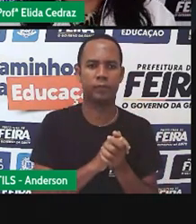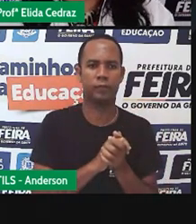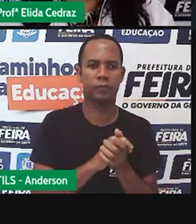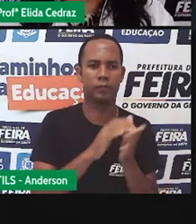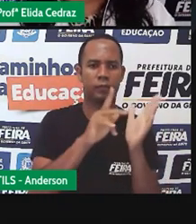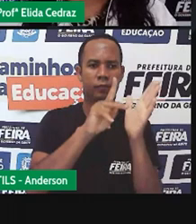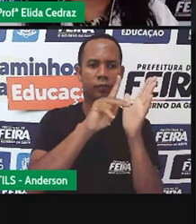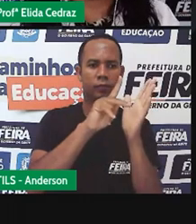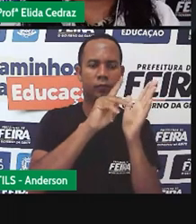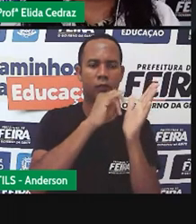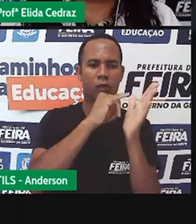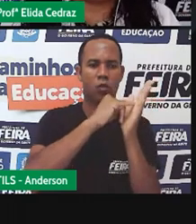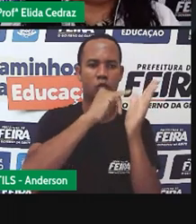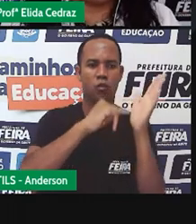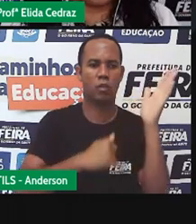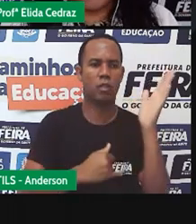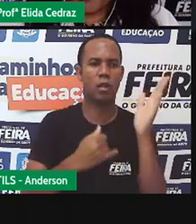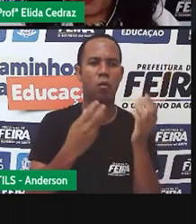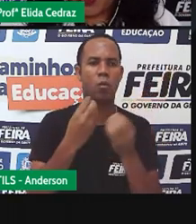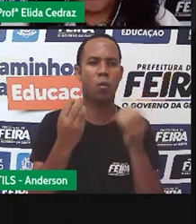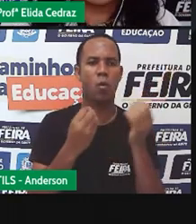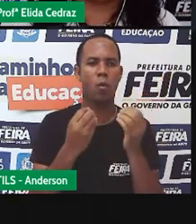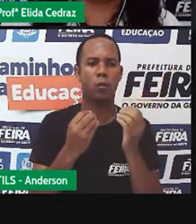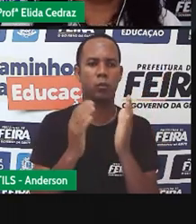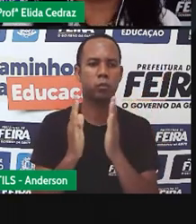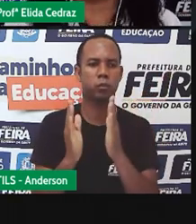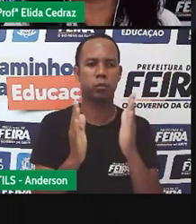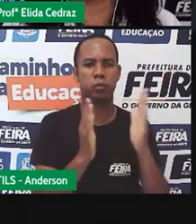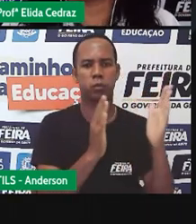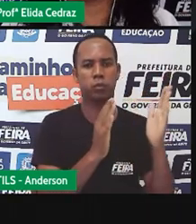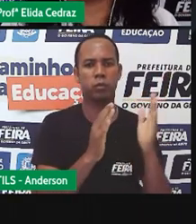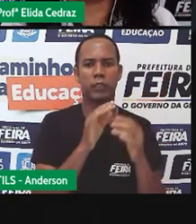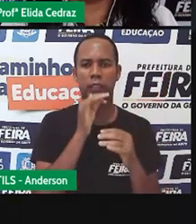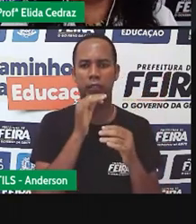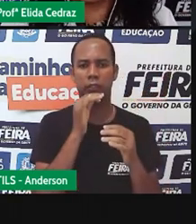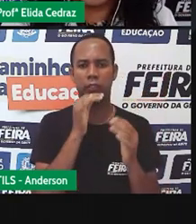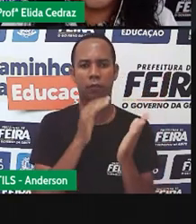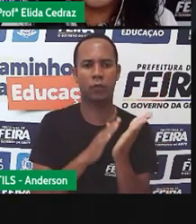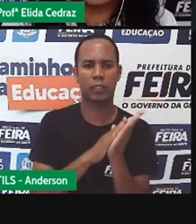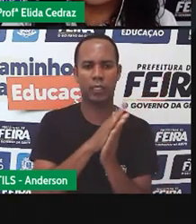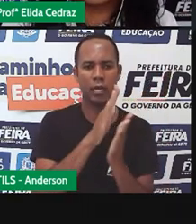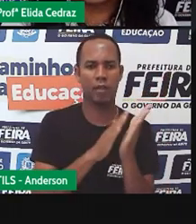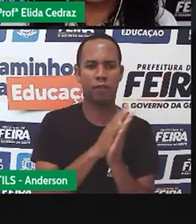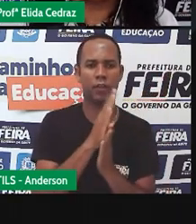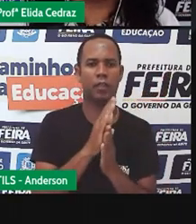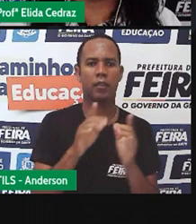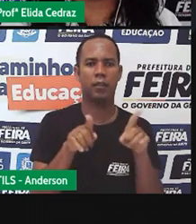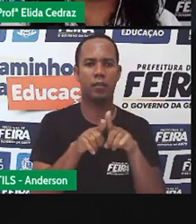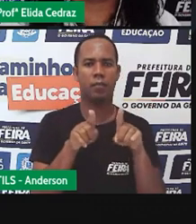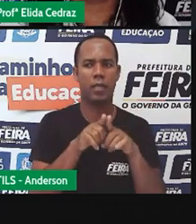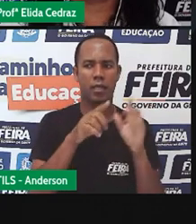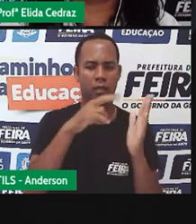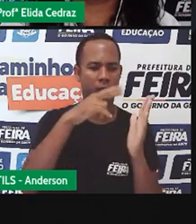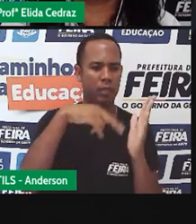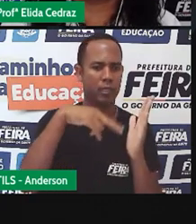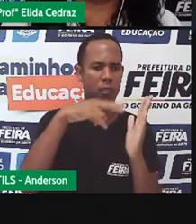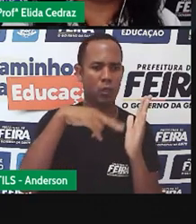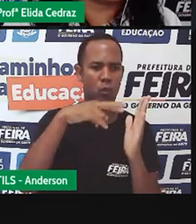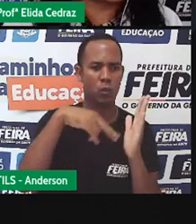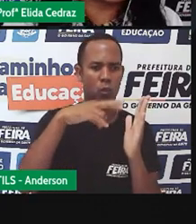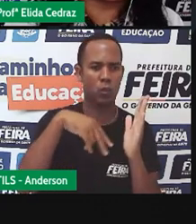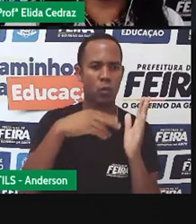jornal, ele é distribuído como, Pró? Bom, da gráfica ao leitor. Como o jornal é